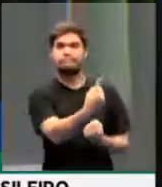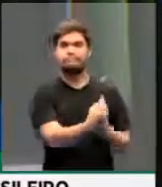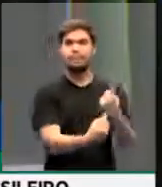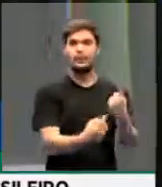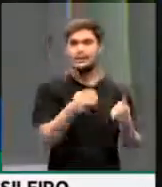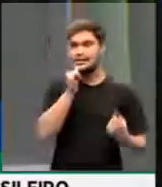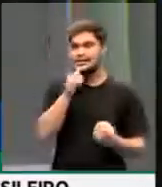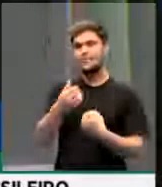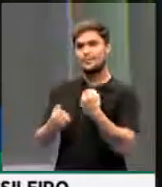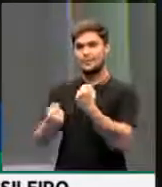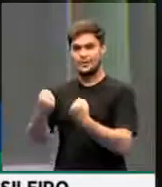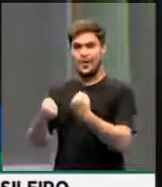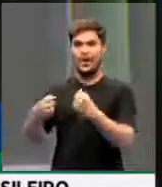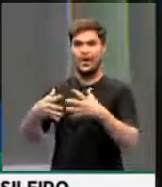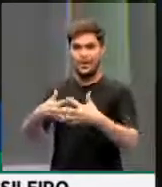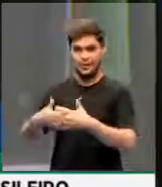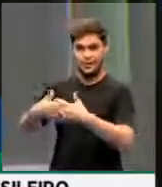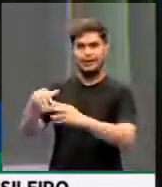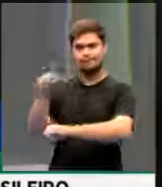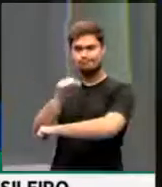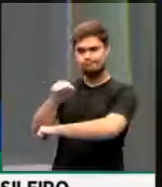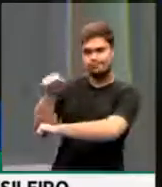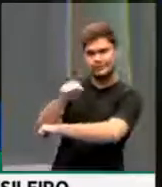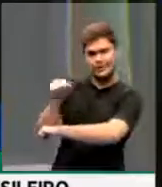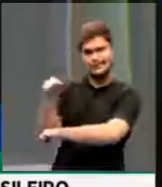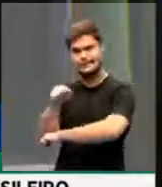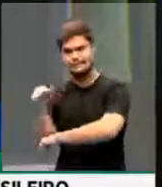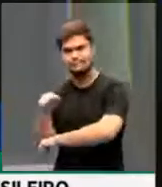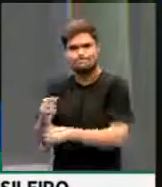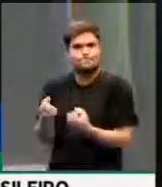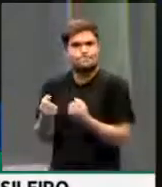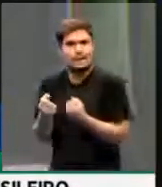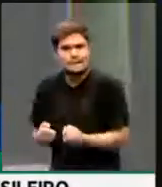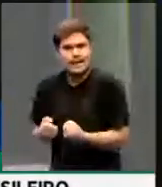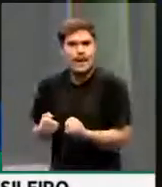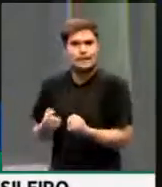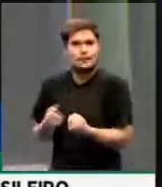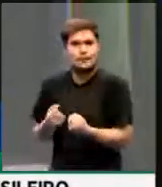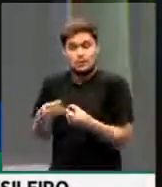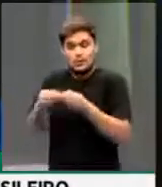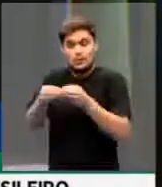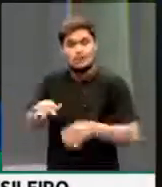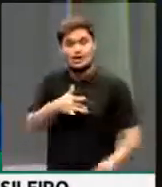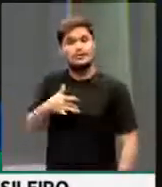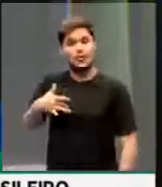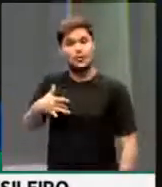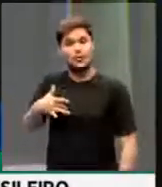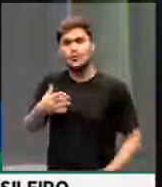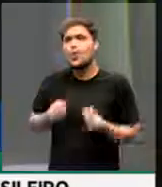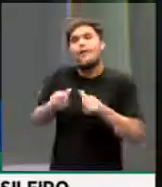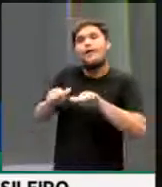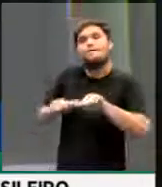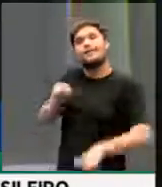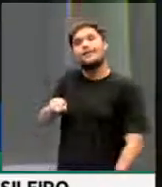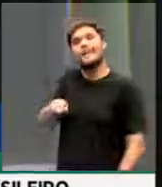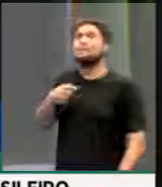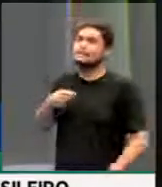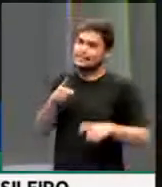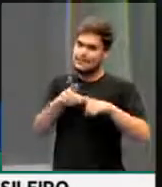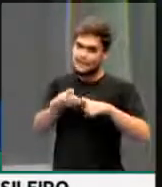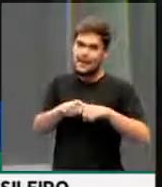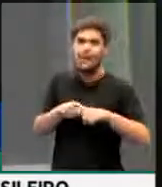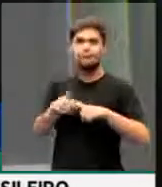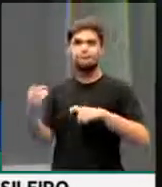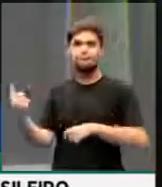submetido a um desgaste, inclusive de sua saúde, que precisa ser verificado por exames médicos. O